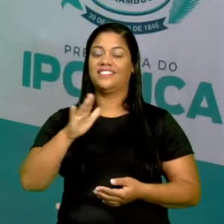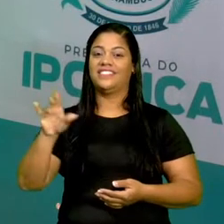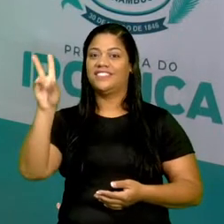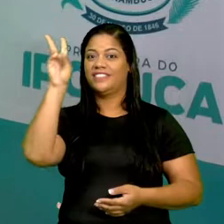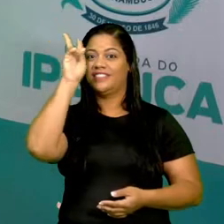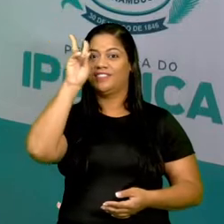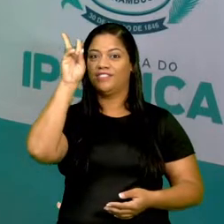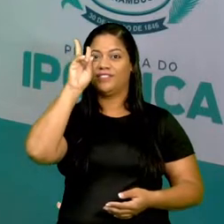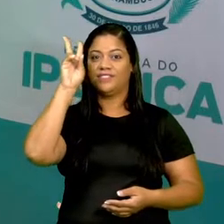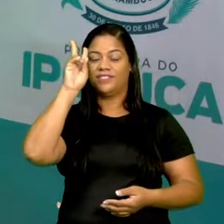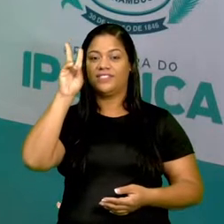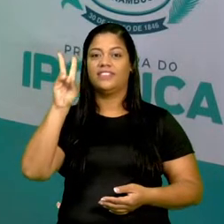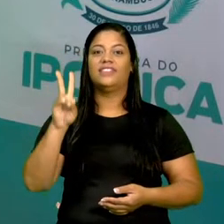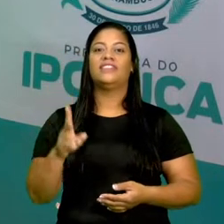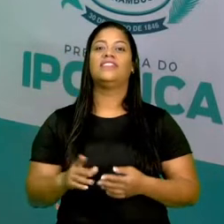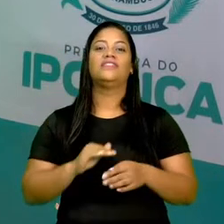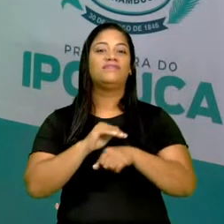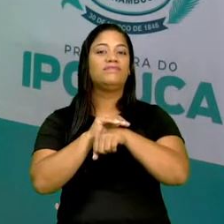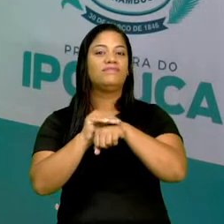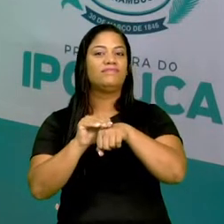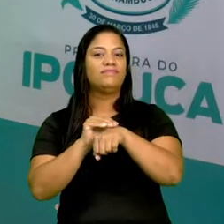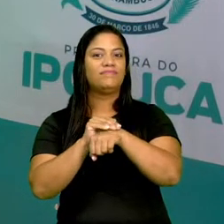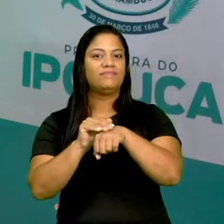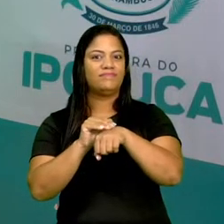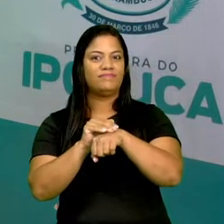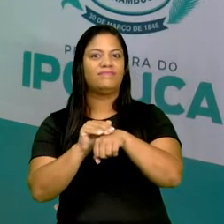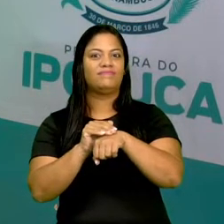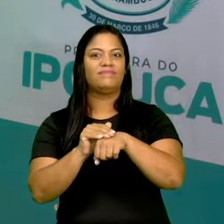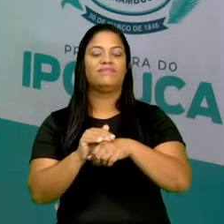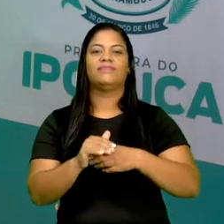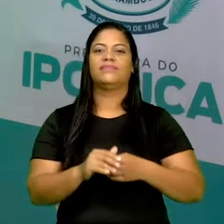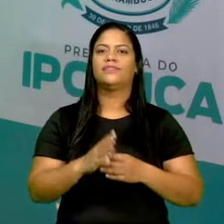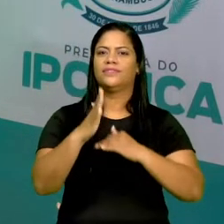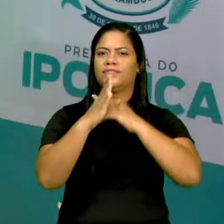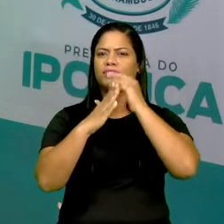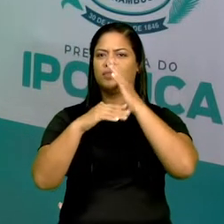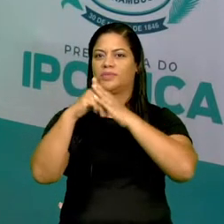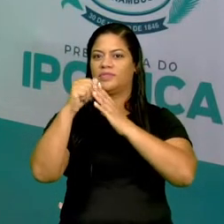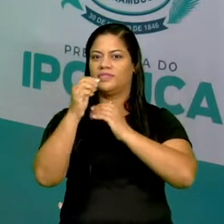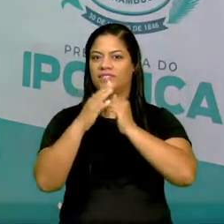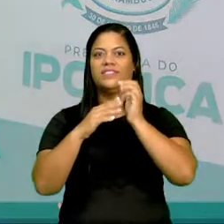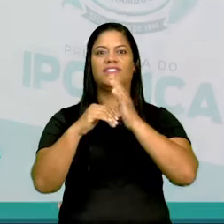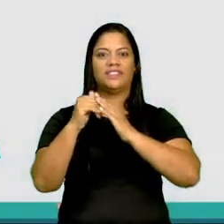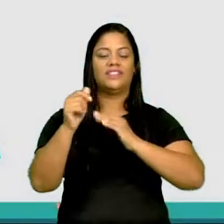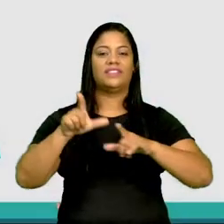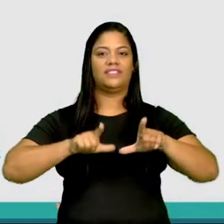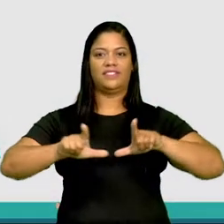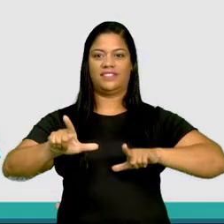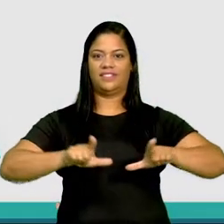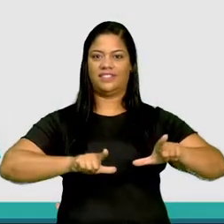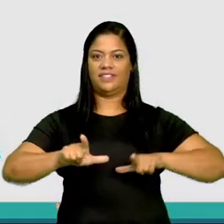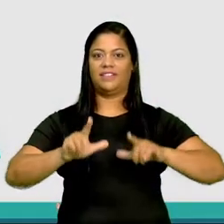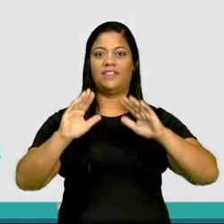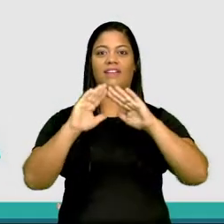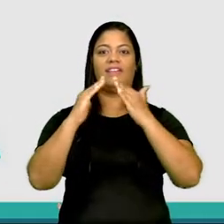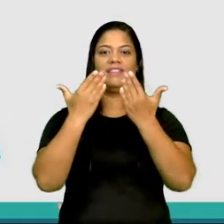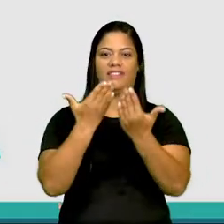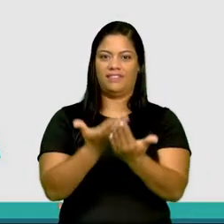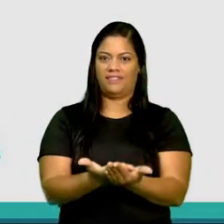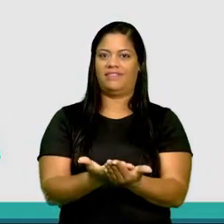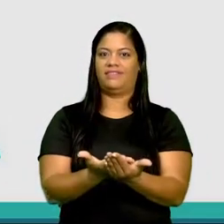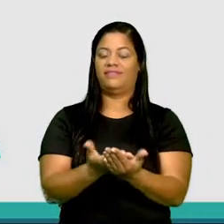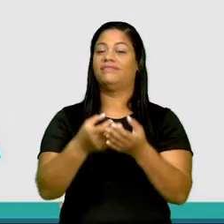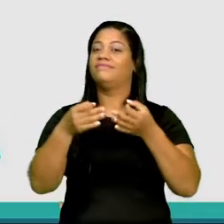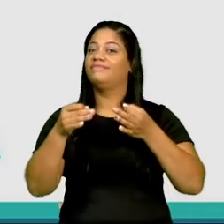história na qual iremos falar sobre os profissionais que trabalham na escola,